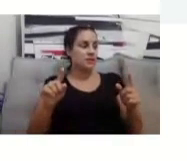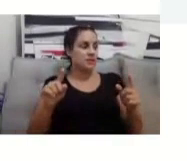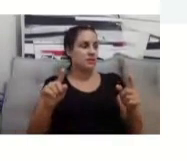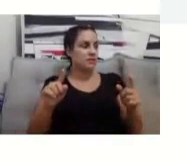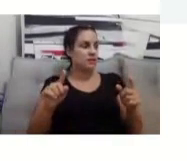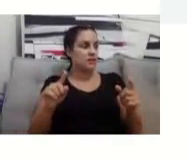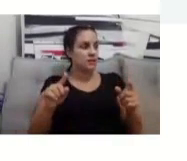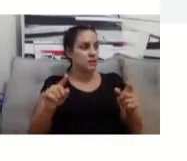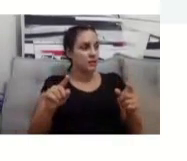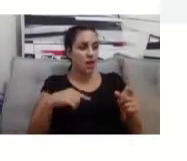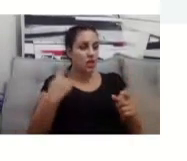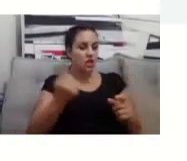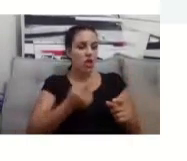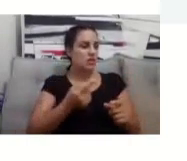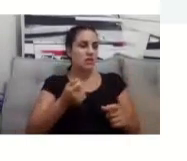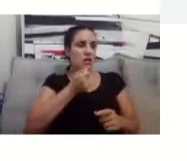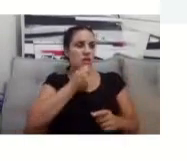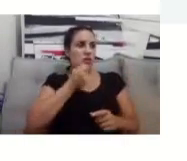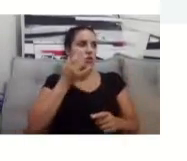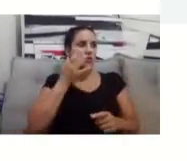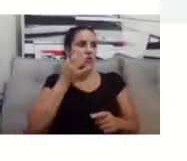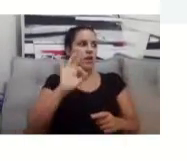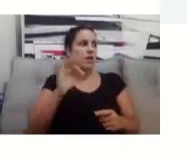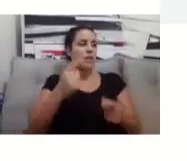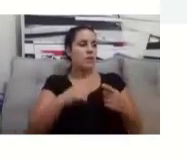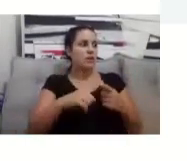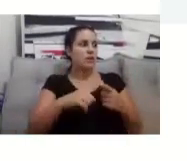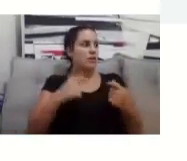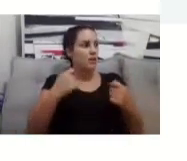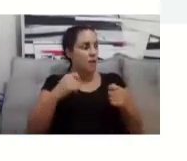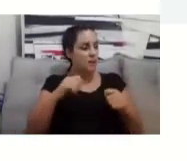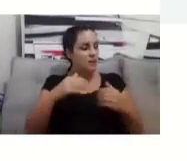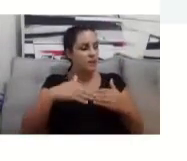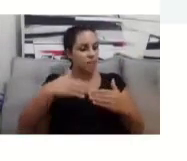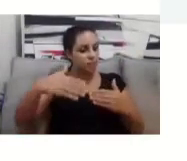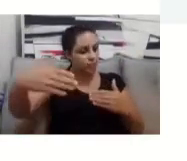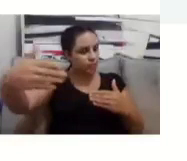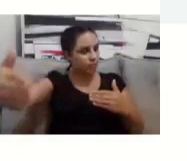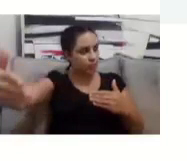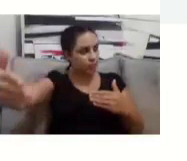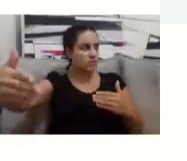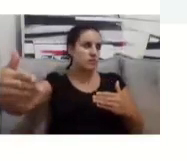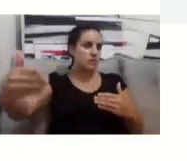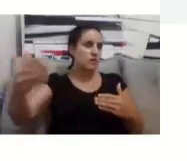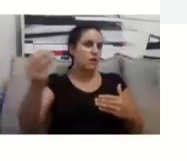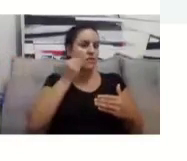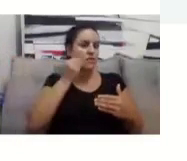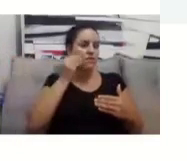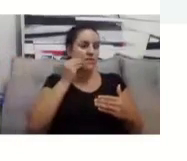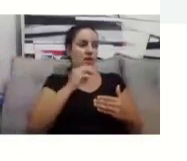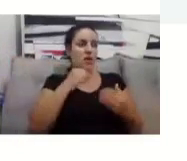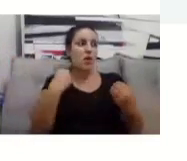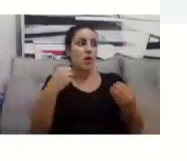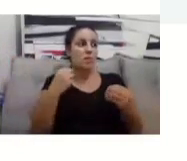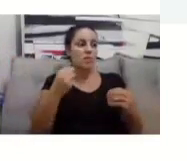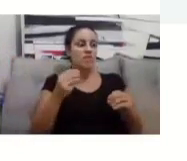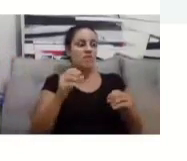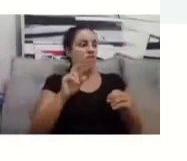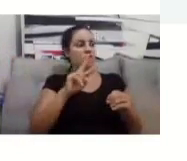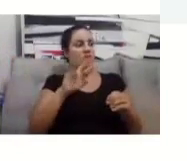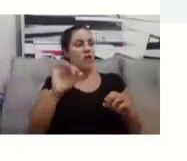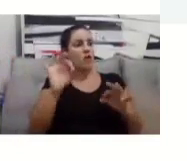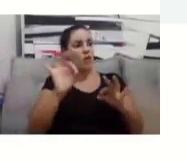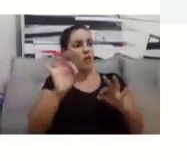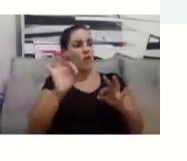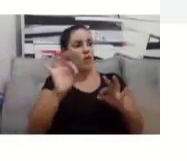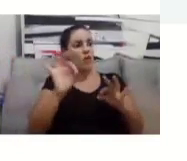está, então, a gente vai passando tempo e a gente vai ver como que vai ficar, né, no caso, em questão da prova,